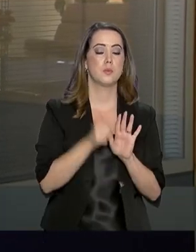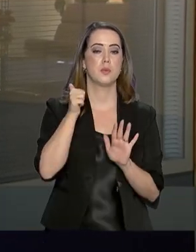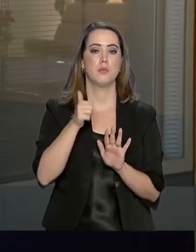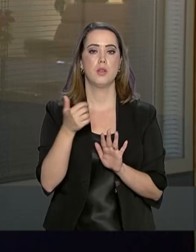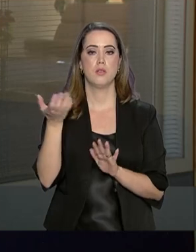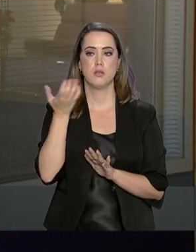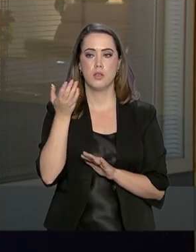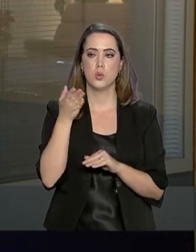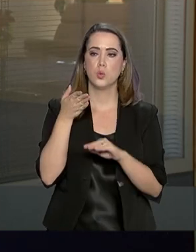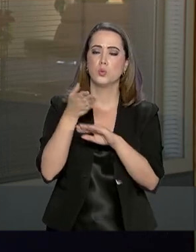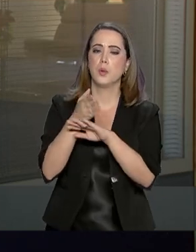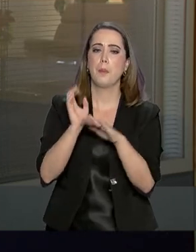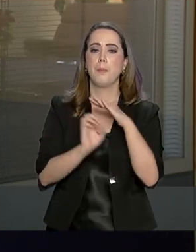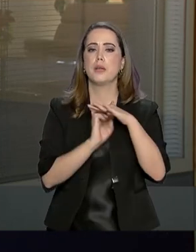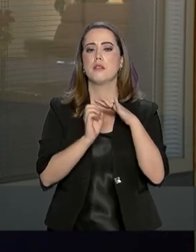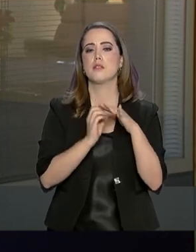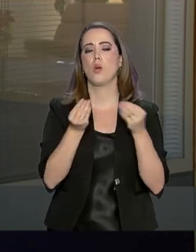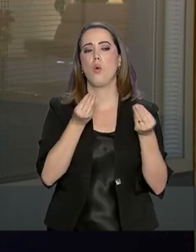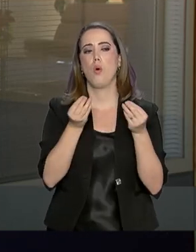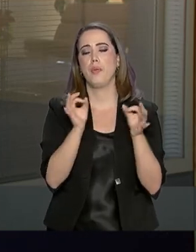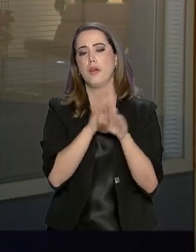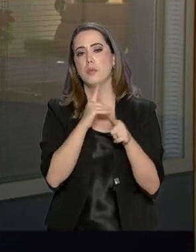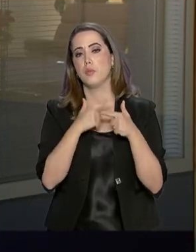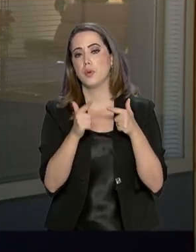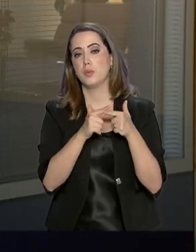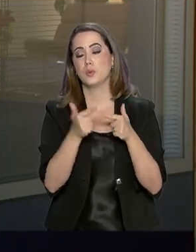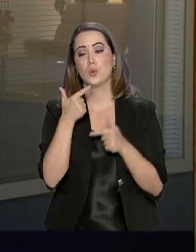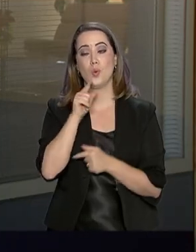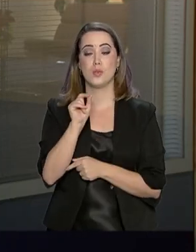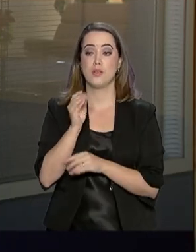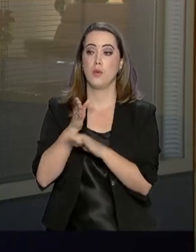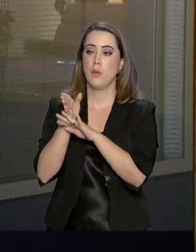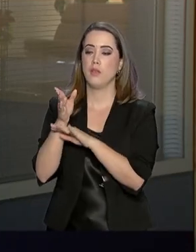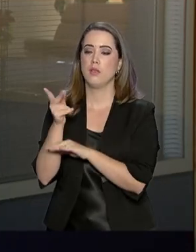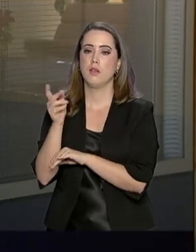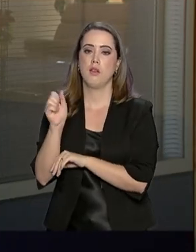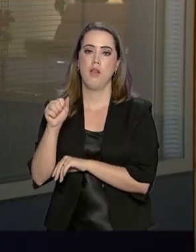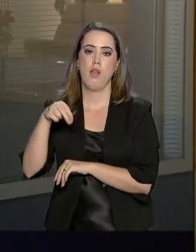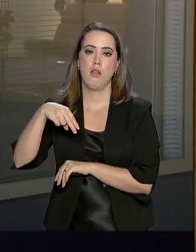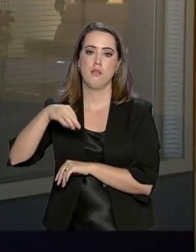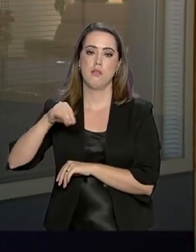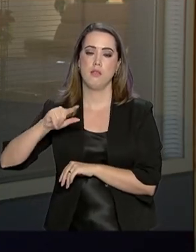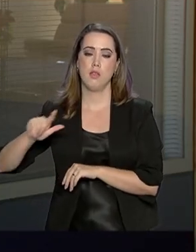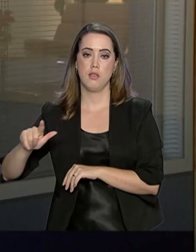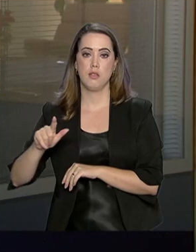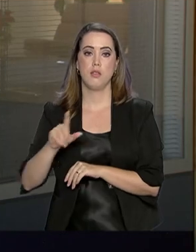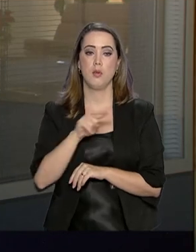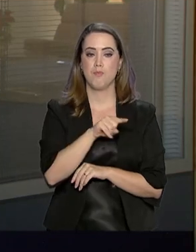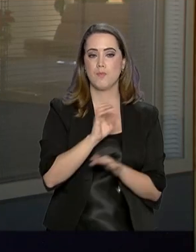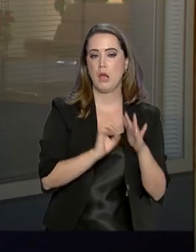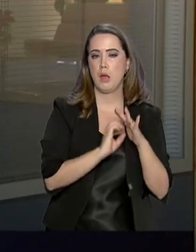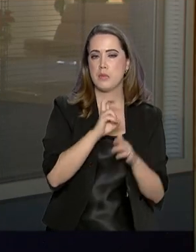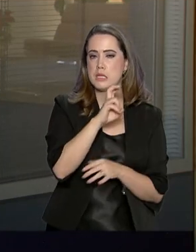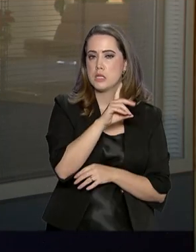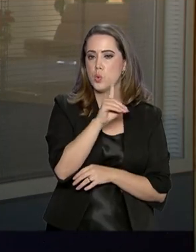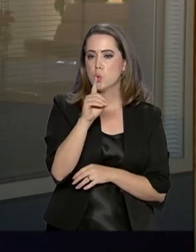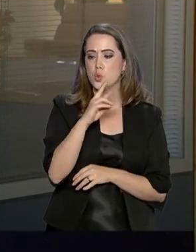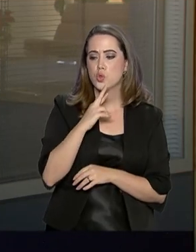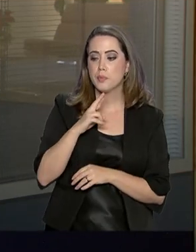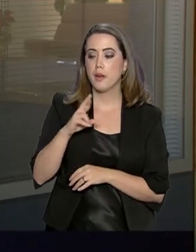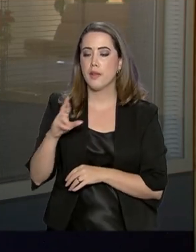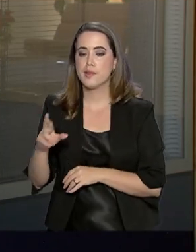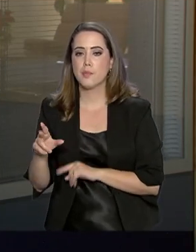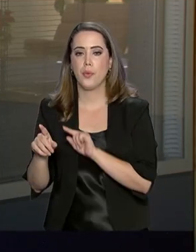tentar resolver junto à sua prestadora. Não conseguindo, ele acessa a Anatel e a prestadora tem cinco dias úteis para dar